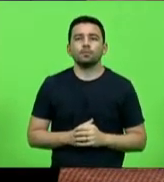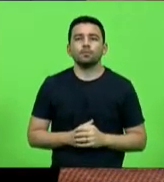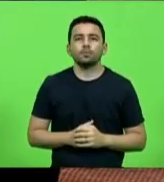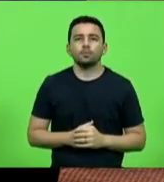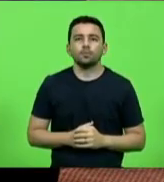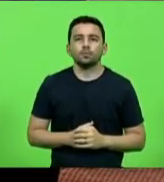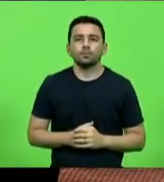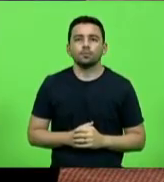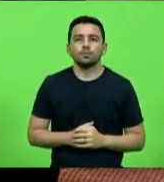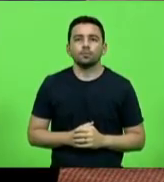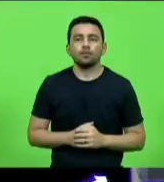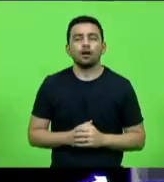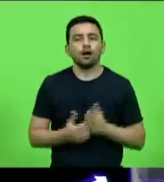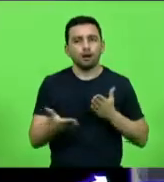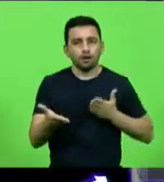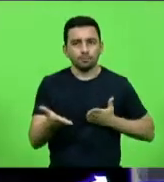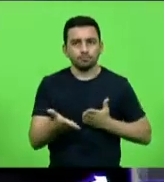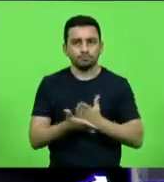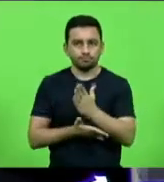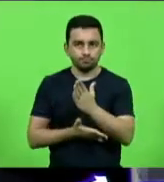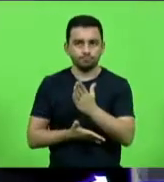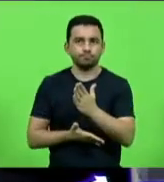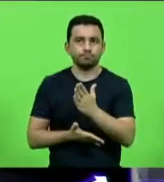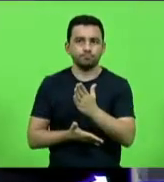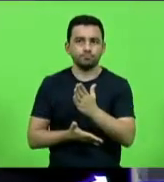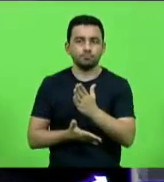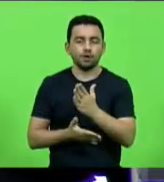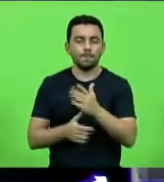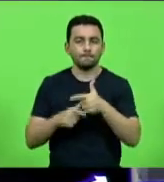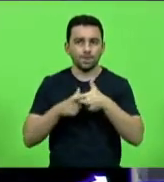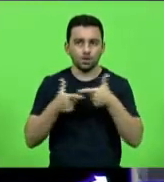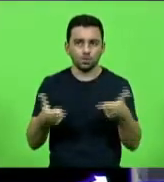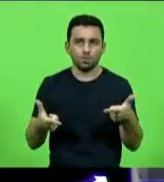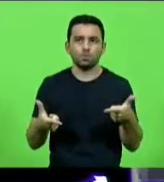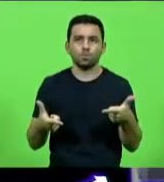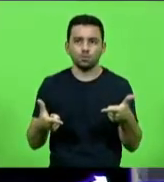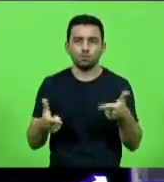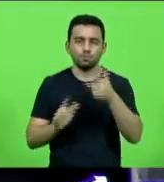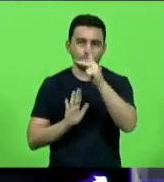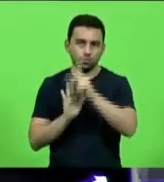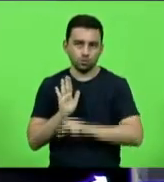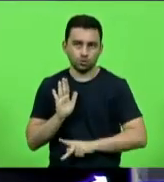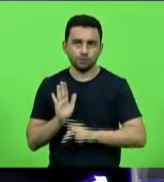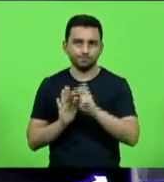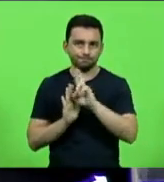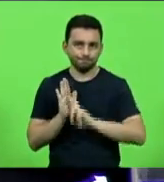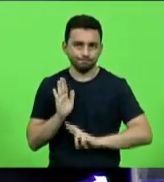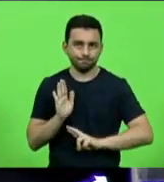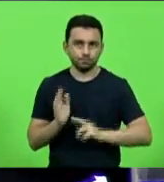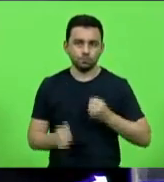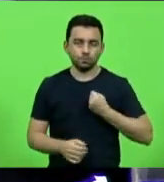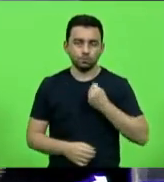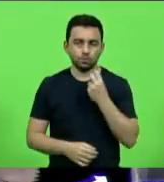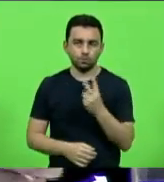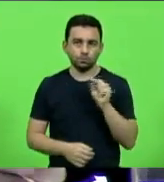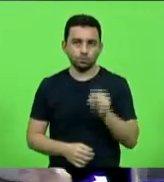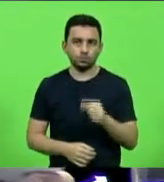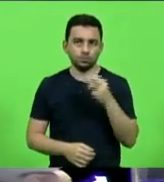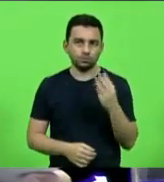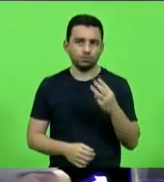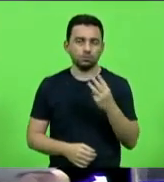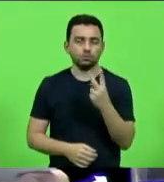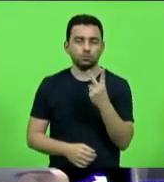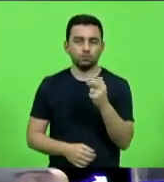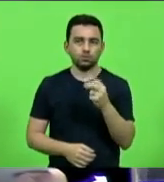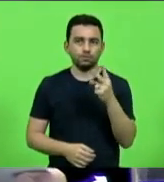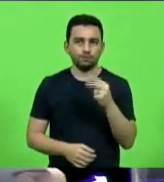Está aprovado por maioria o projeto de resolução número 2.3 de 2021.